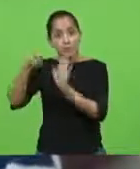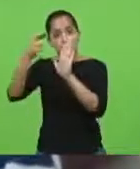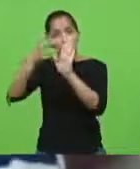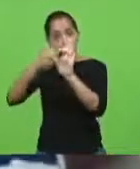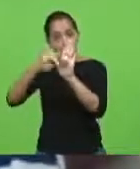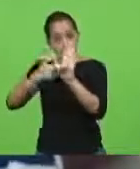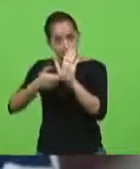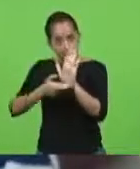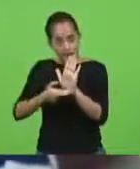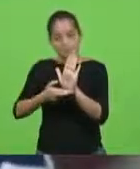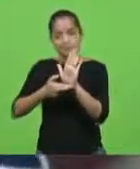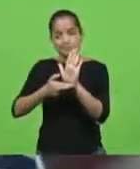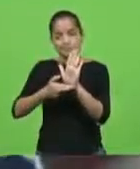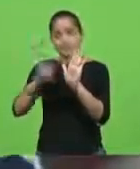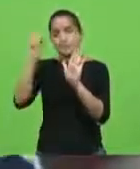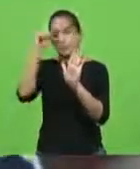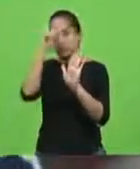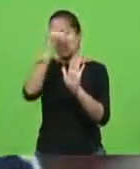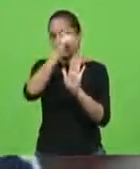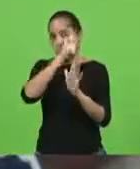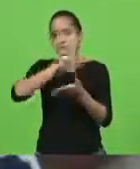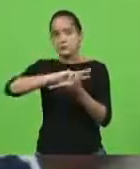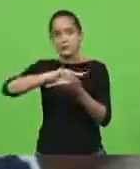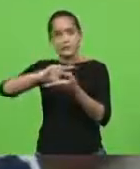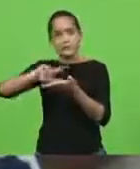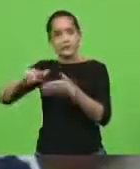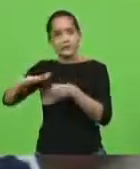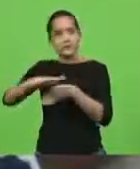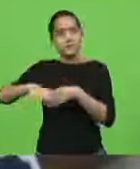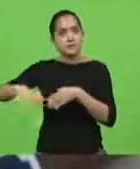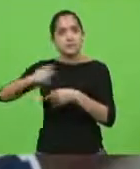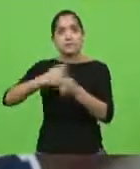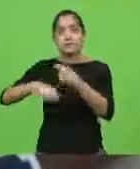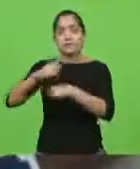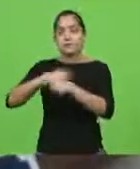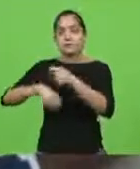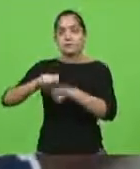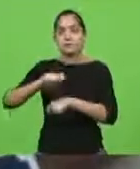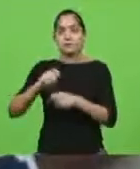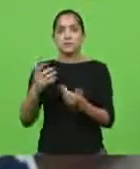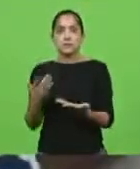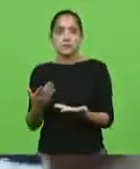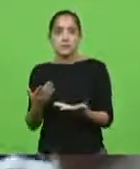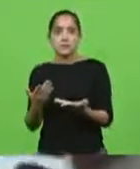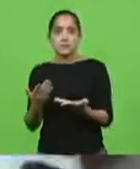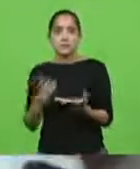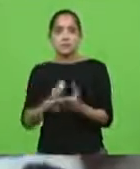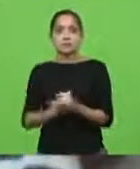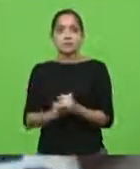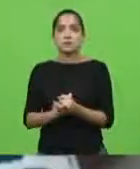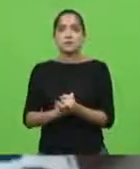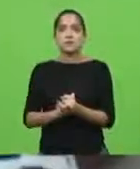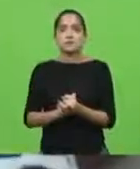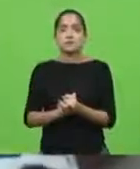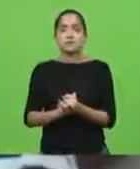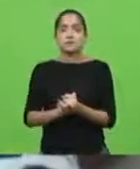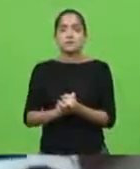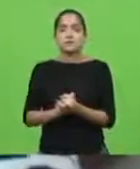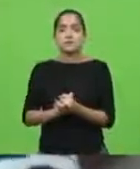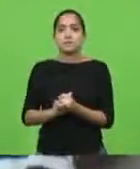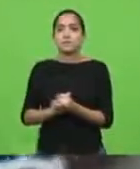dificuldades aos mais variados setores da economia catarinense. Isso é visto a olhos nus.